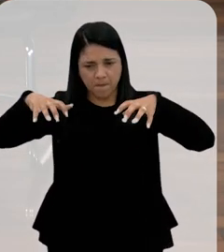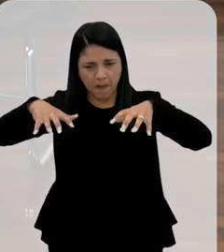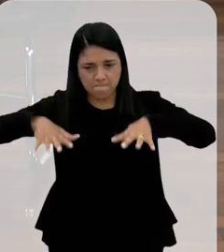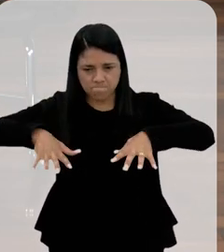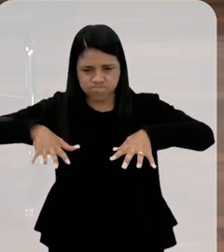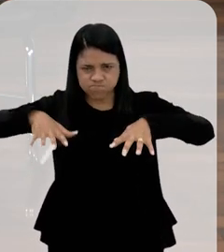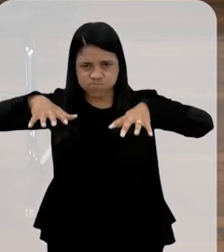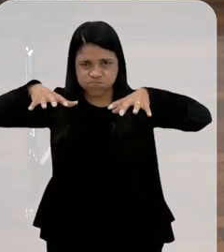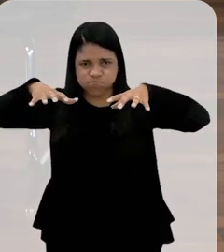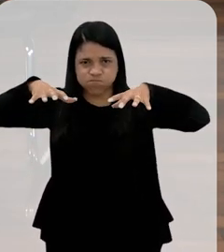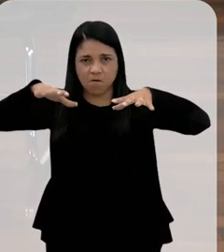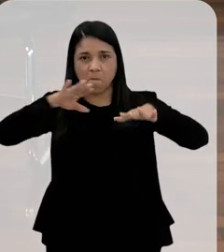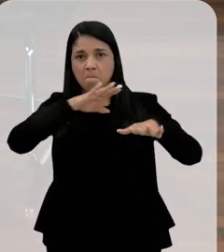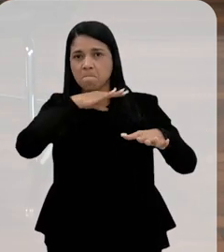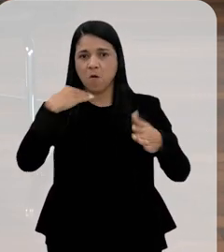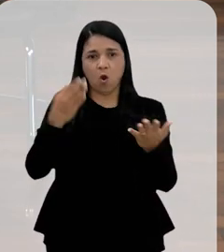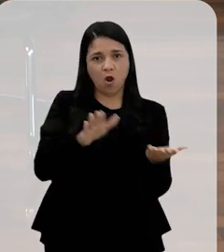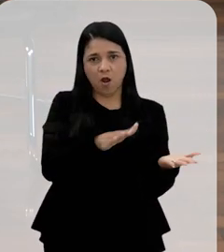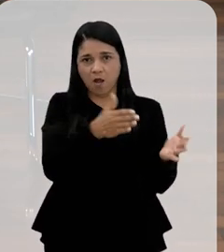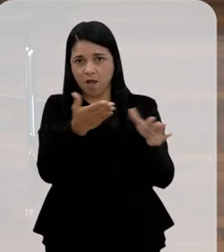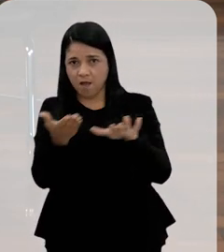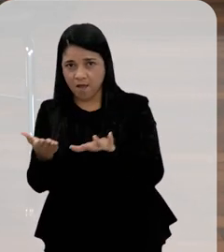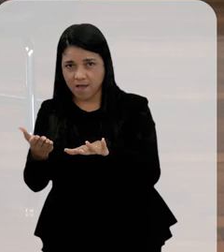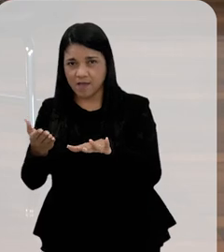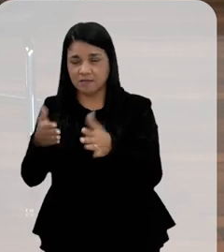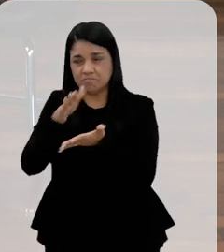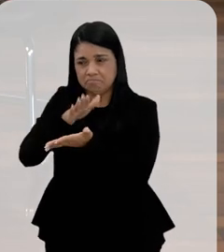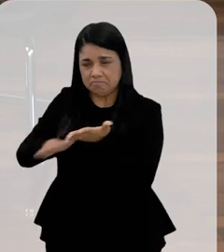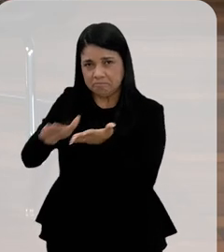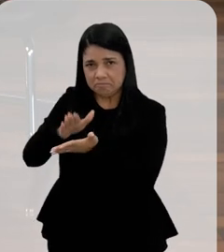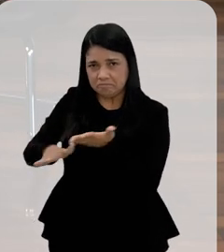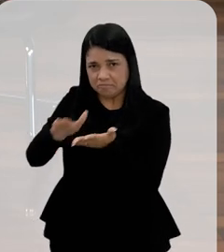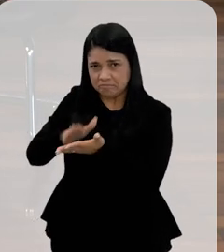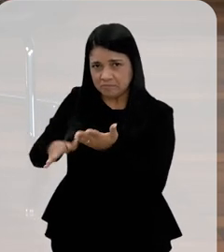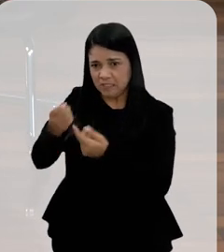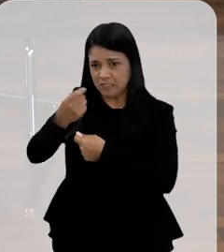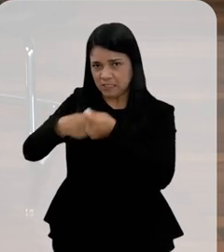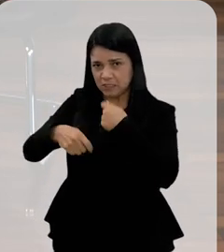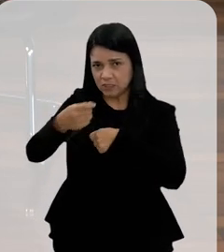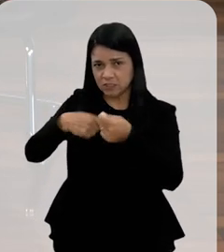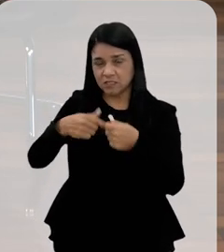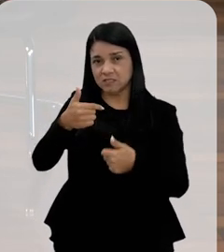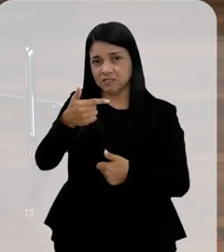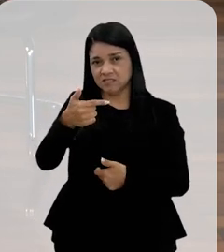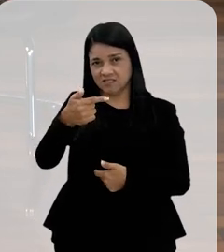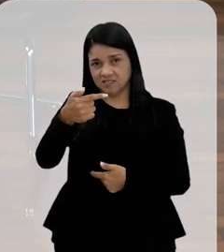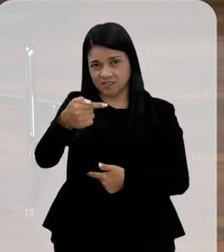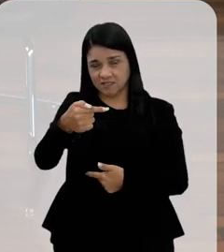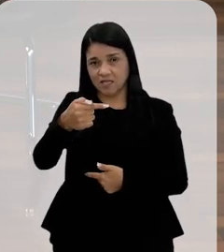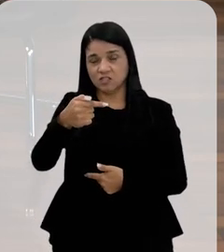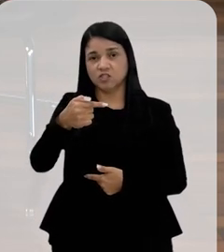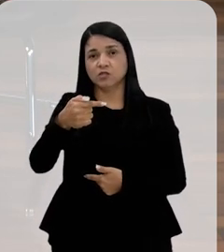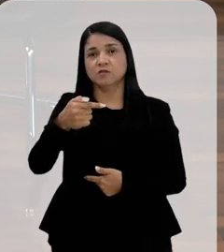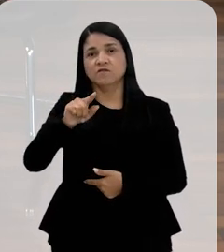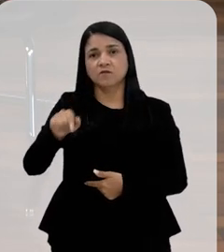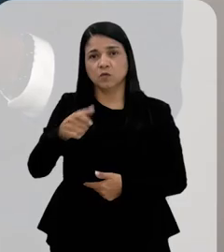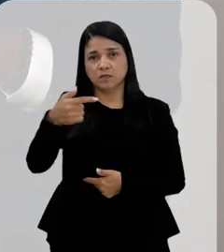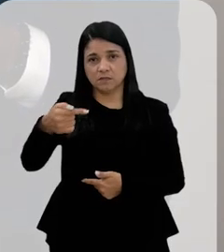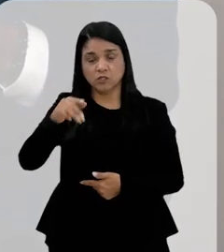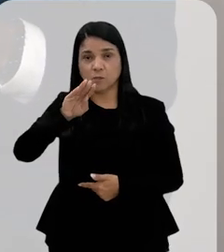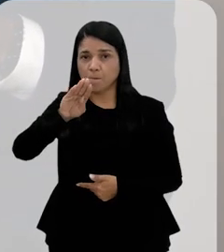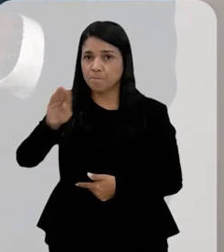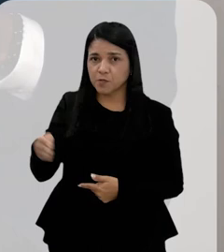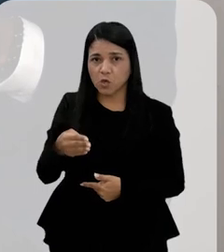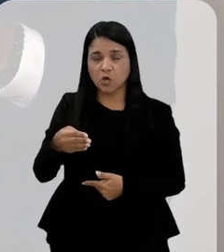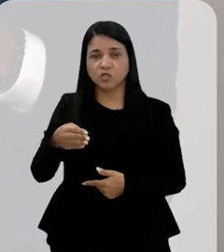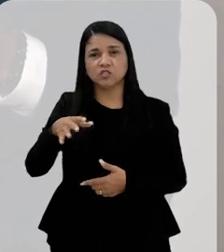Inundações mortais e dispendiosas induziram perdas econômicas de R$ 17,7 bilhões na